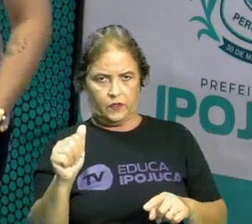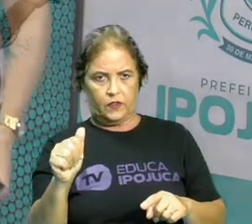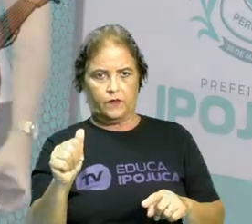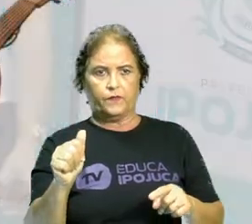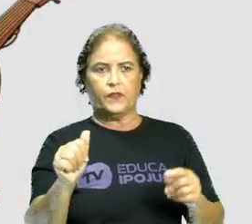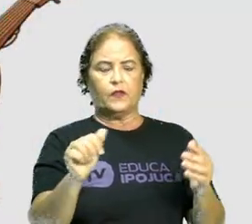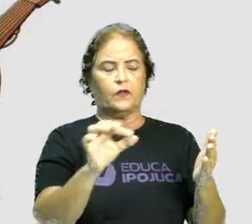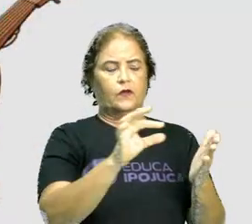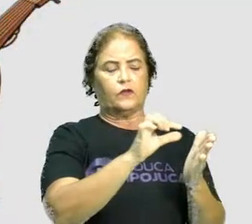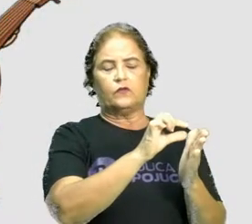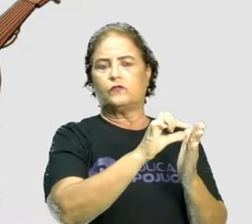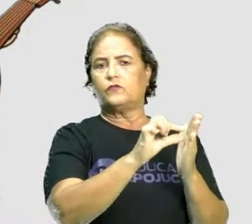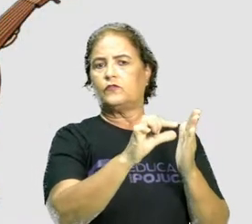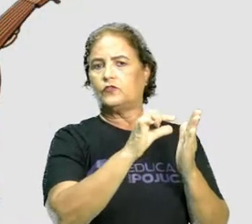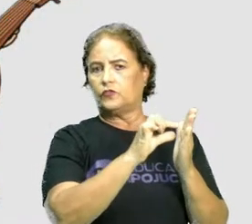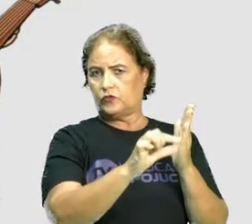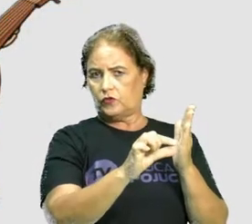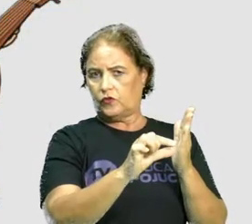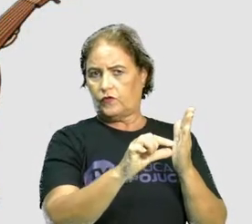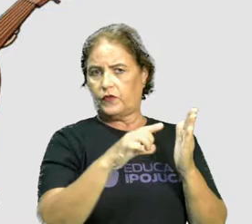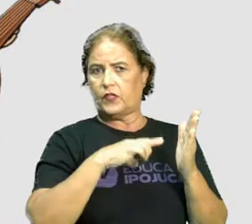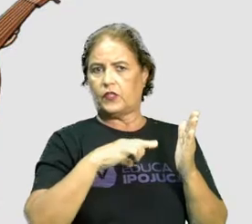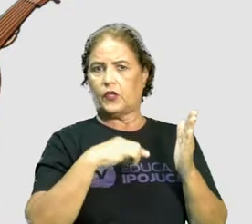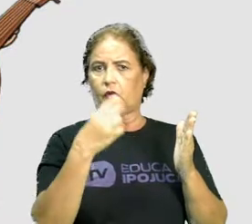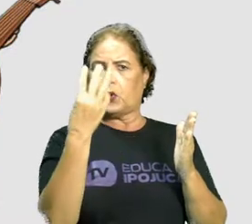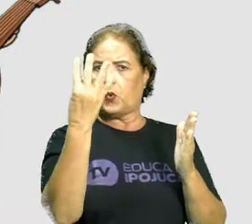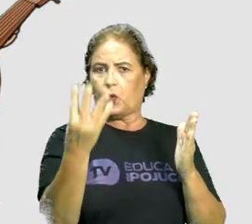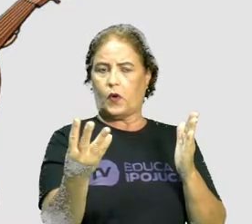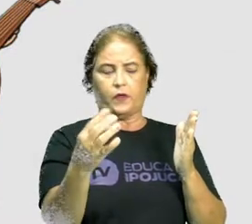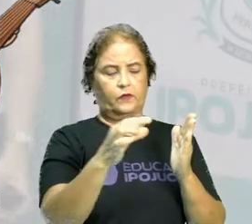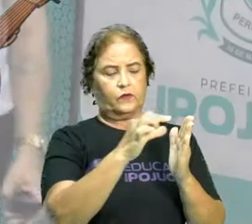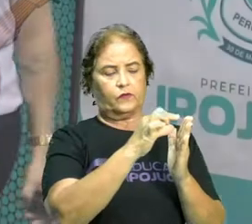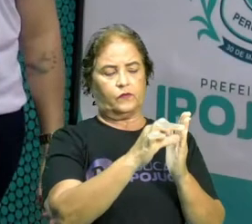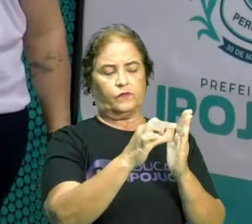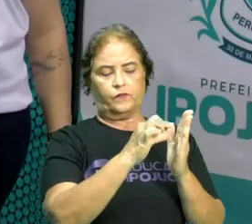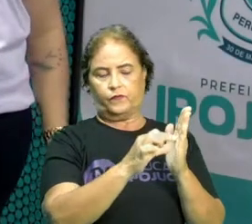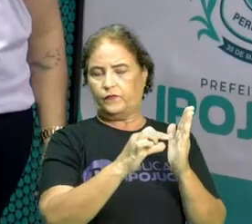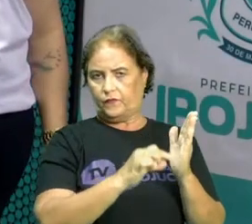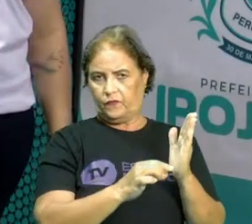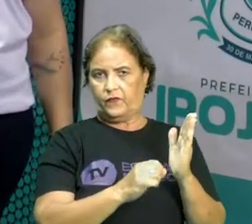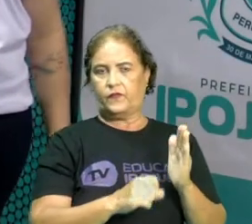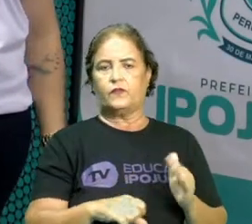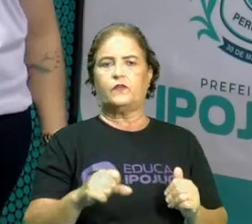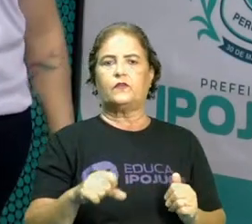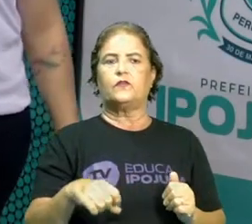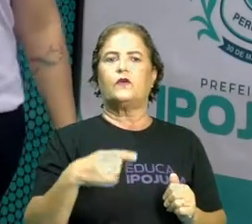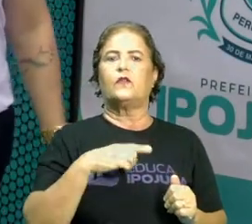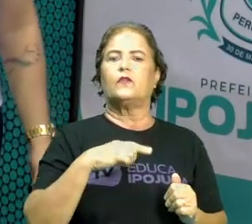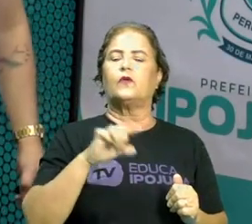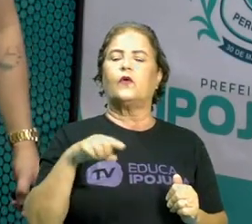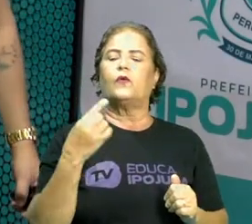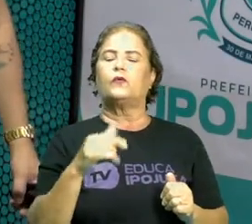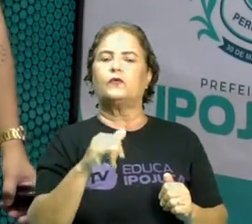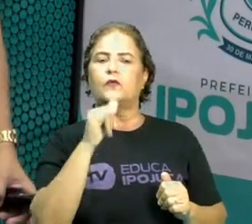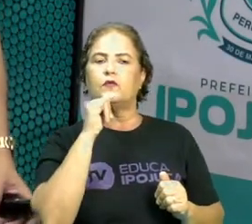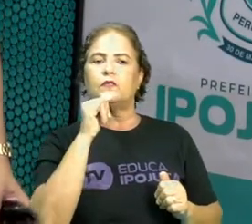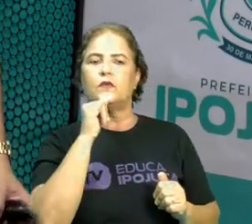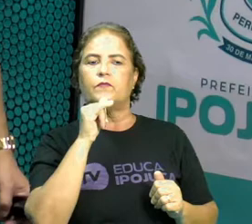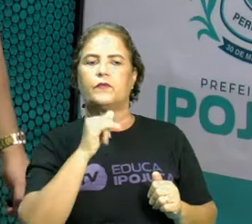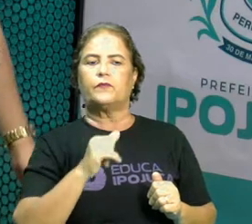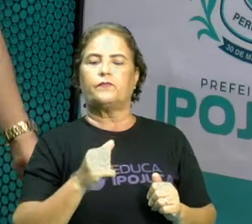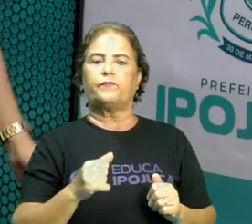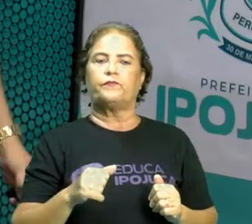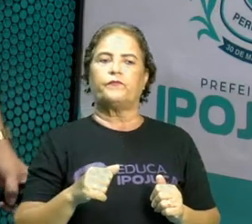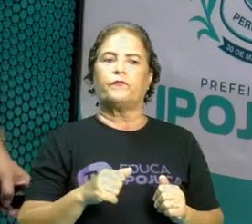ó, por quatro versos. Querem um outro exemplo da cultura popular, que a gente fala muito aí? Batatinha, quando